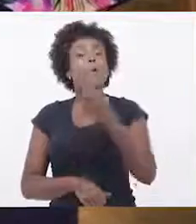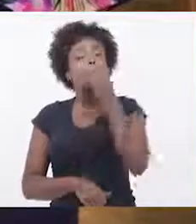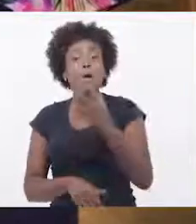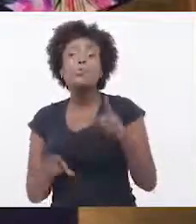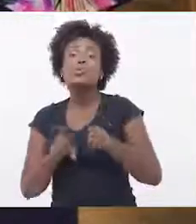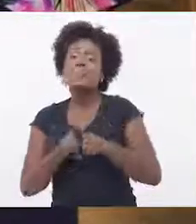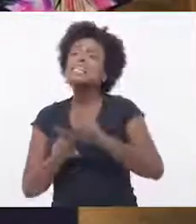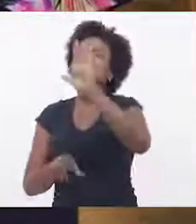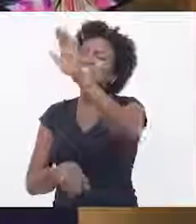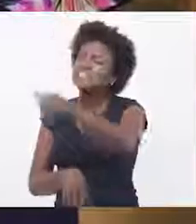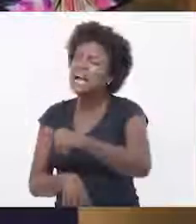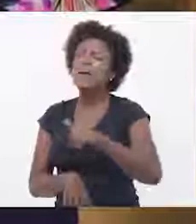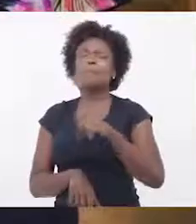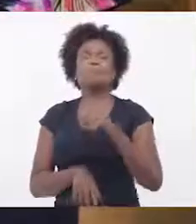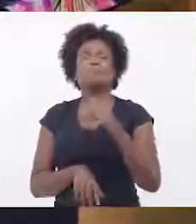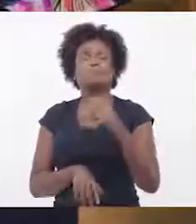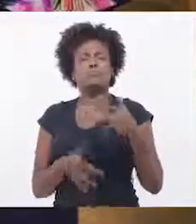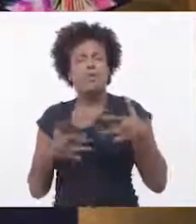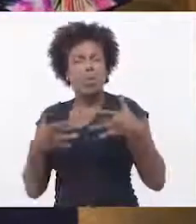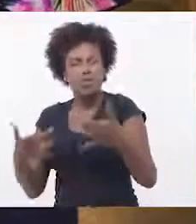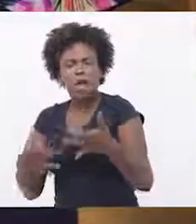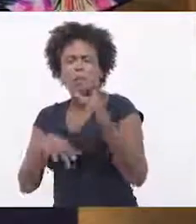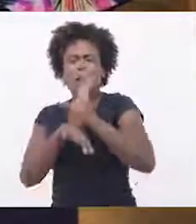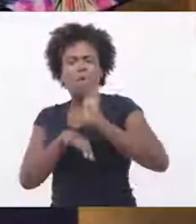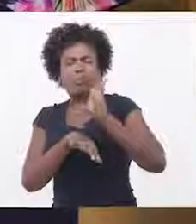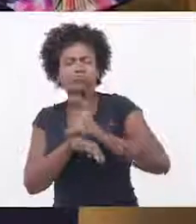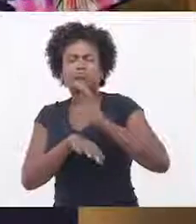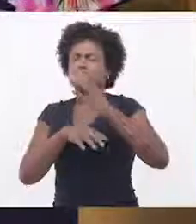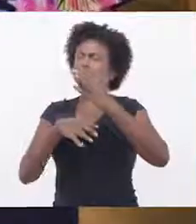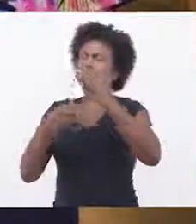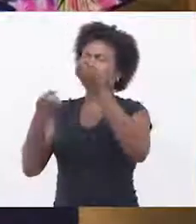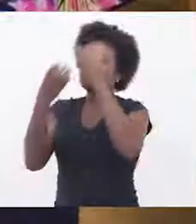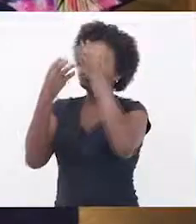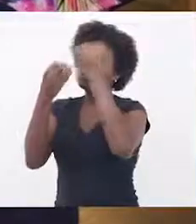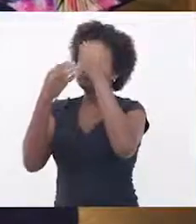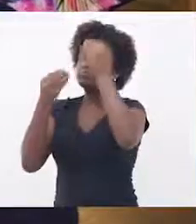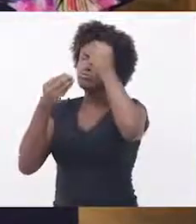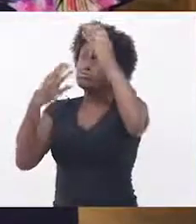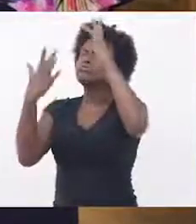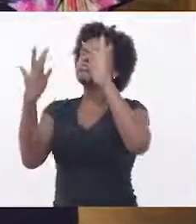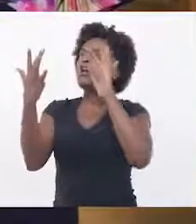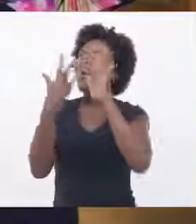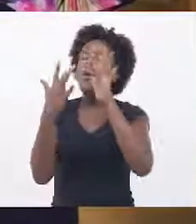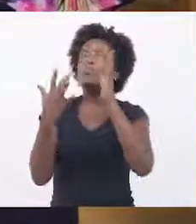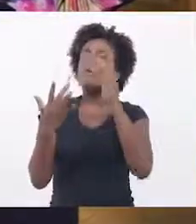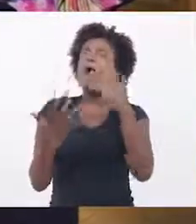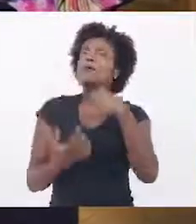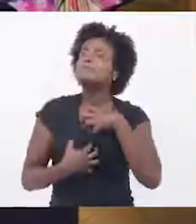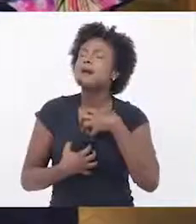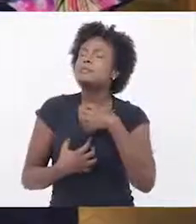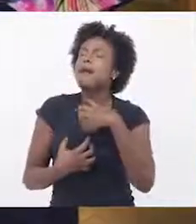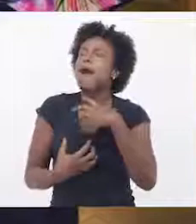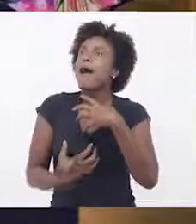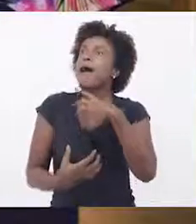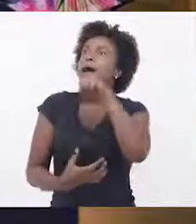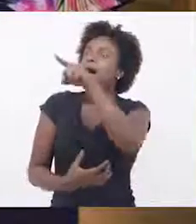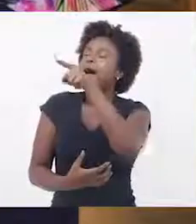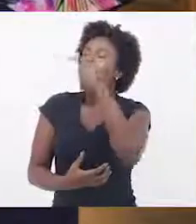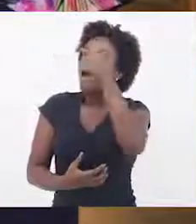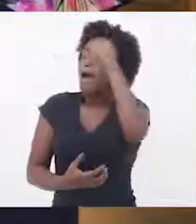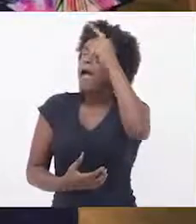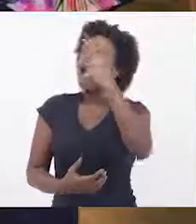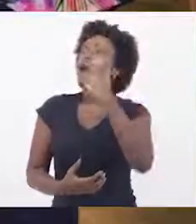conteúdo inspirador, chamar o candidato para capacitação, realmente tentar fazer com que ela seja um ponto de convergência para a gente aumentar o